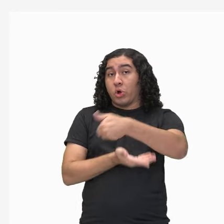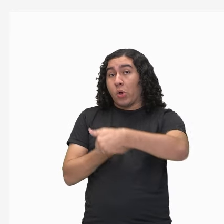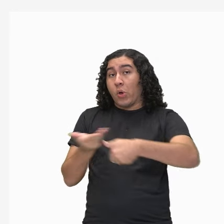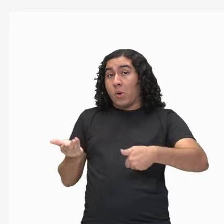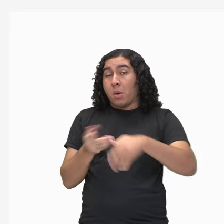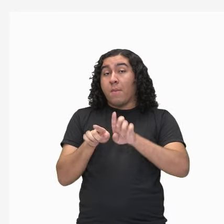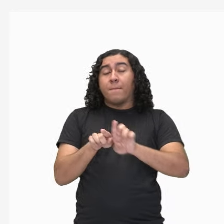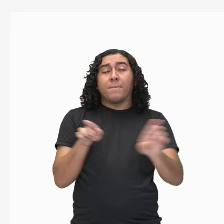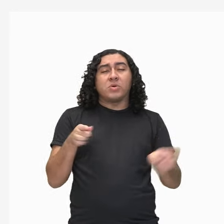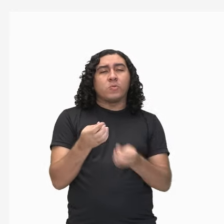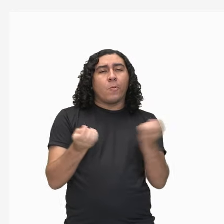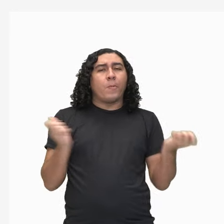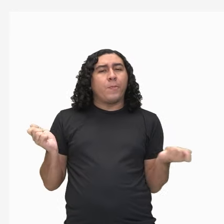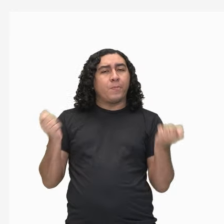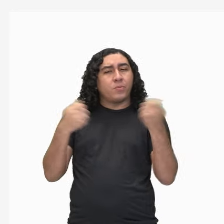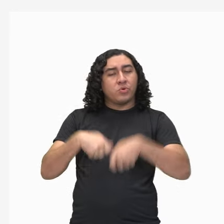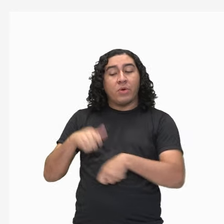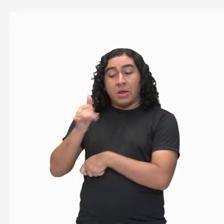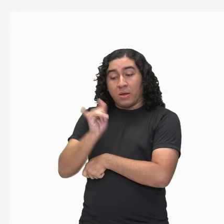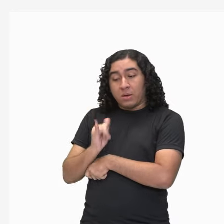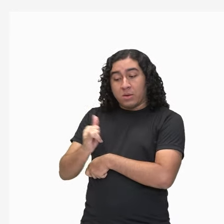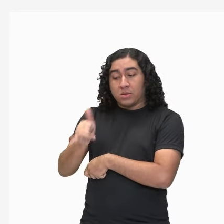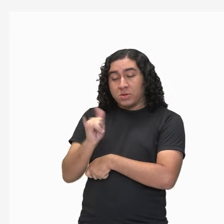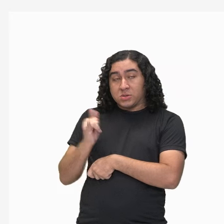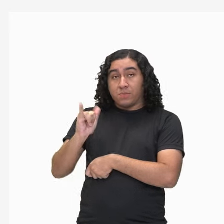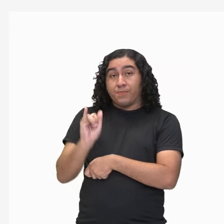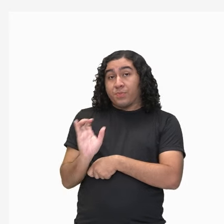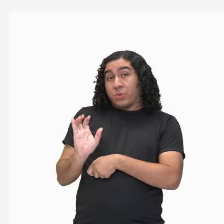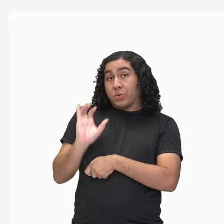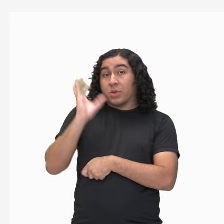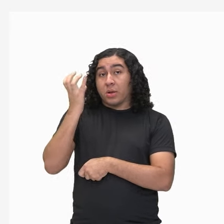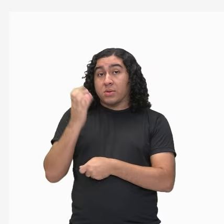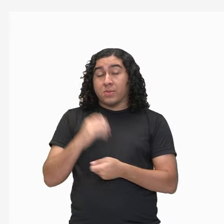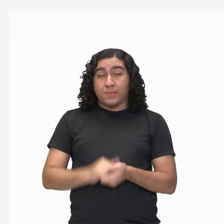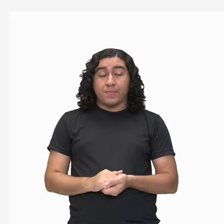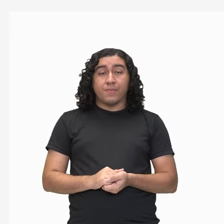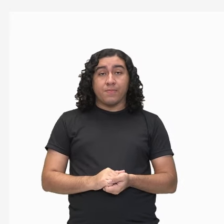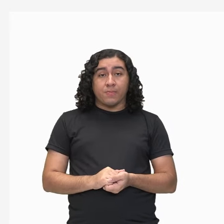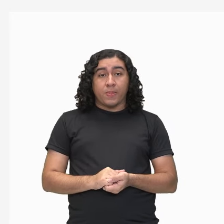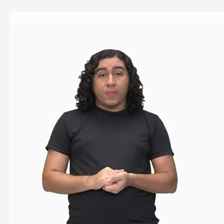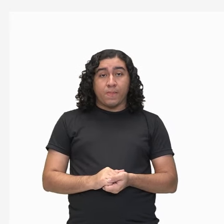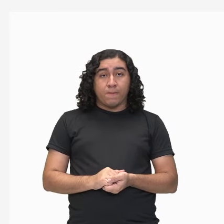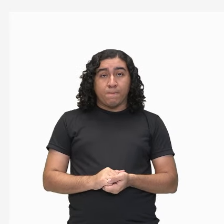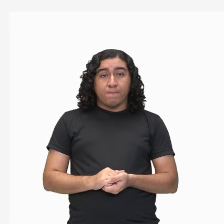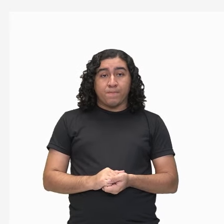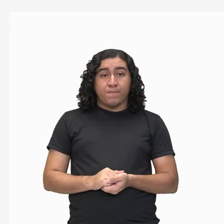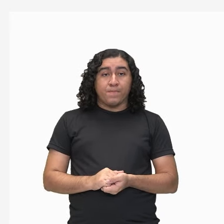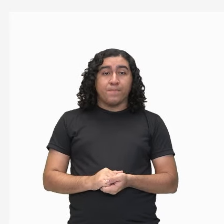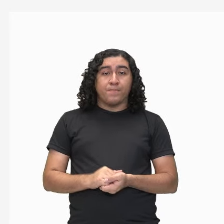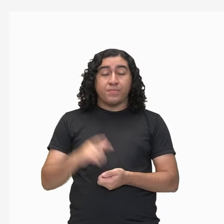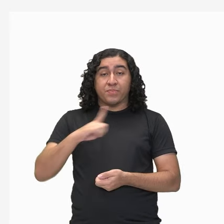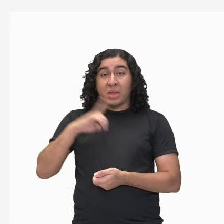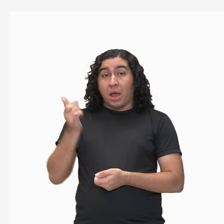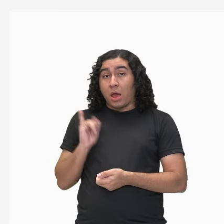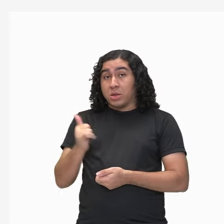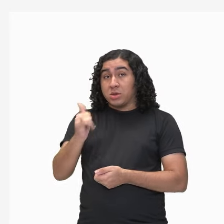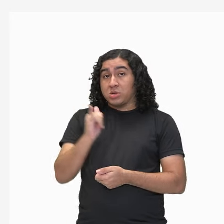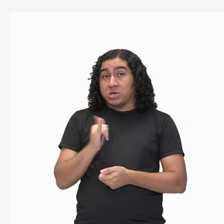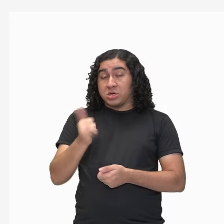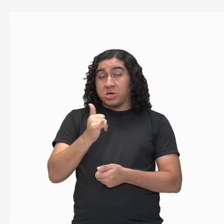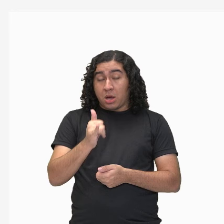define esse fluxo de energia que acontece, a gente define como a energia no ecossistema sendo